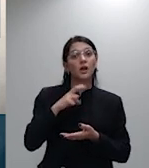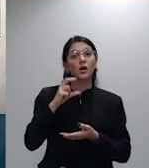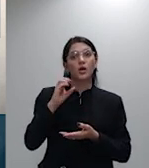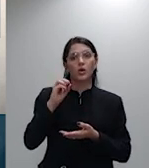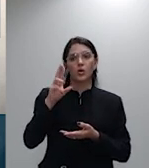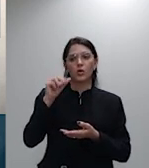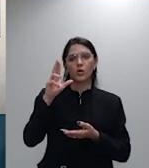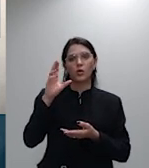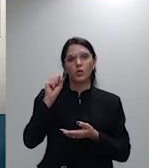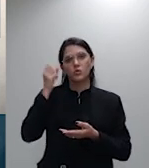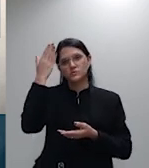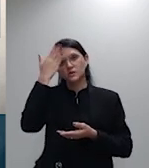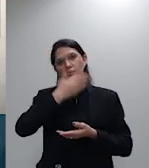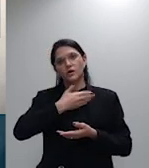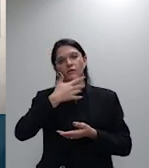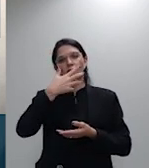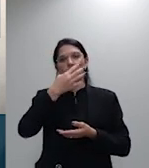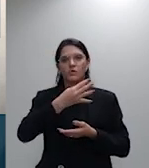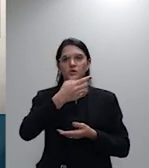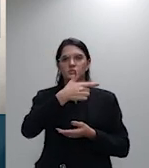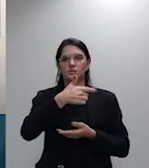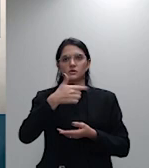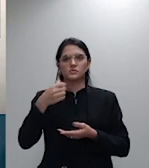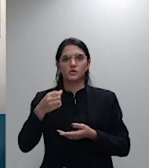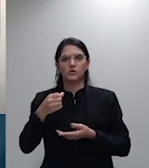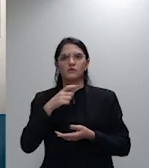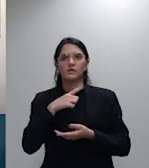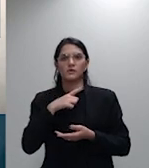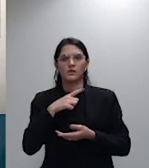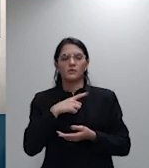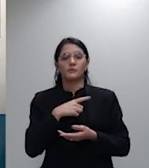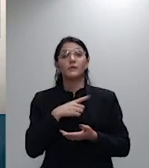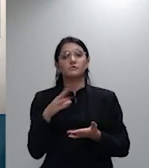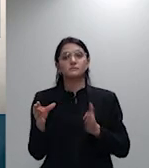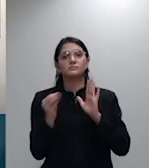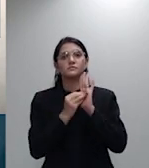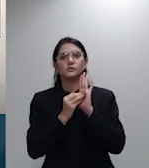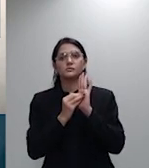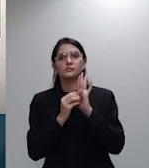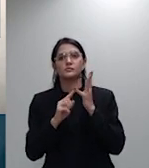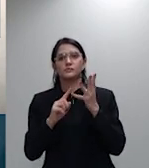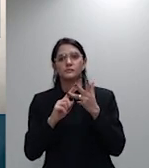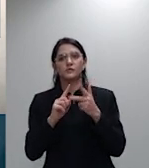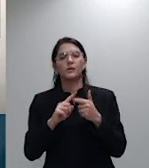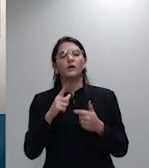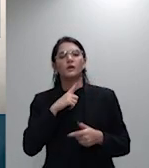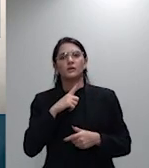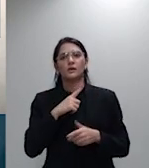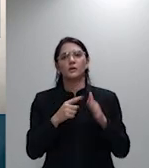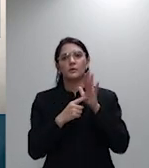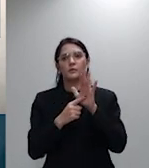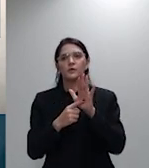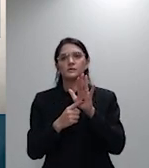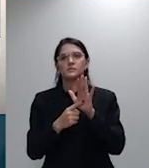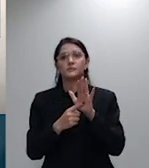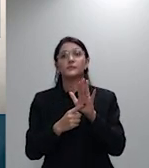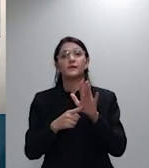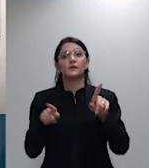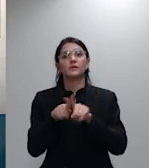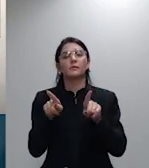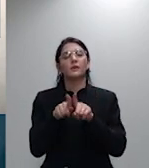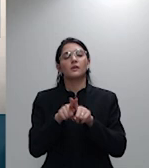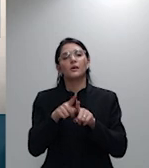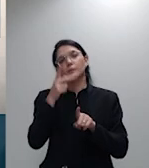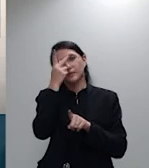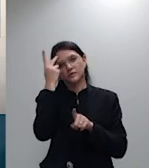essa é a lição da doutrina por outros de Dias Júnior, Braga e Oliveira. Assim, a parte que produz o documento é aquela por conta de quem